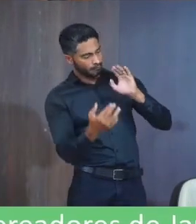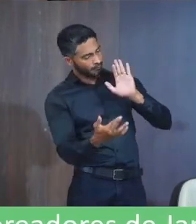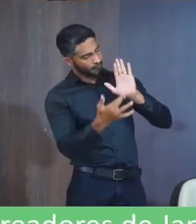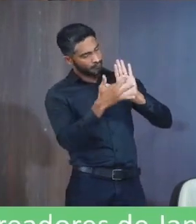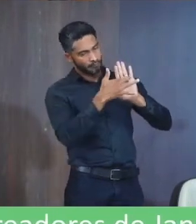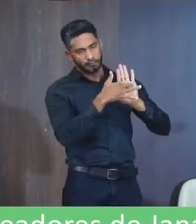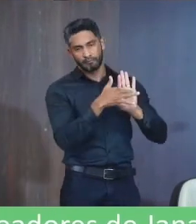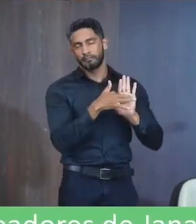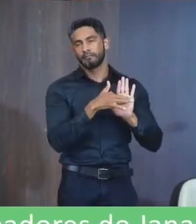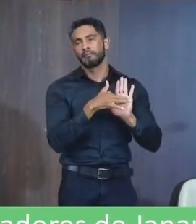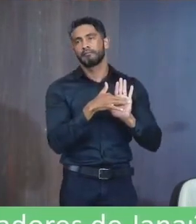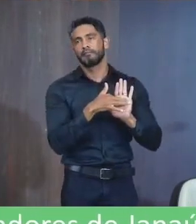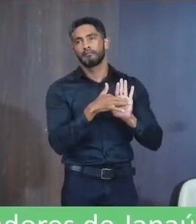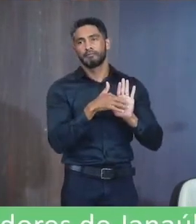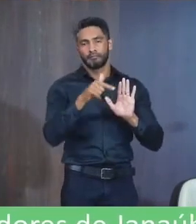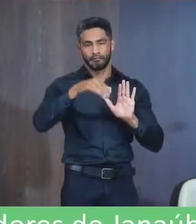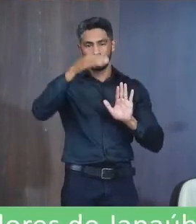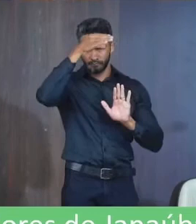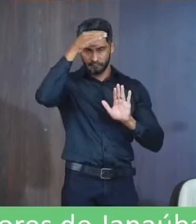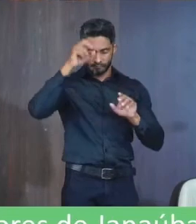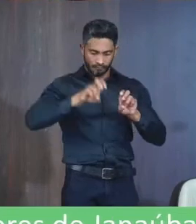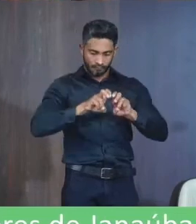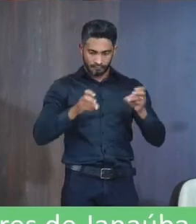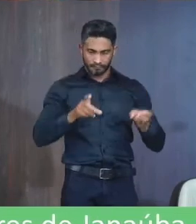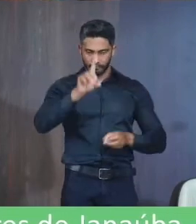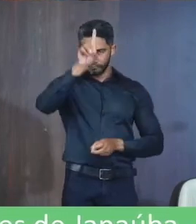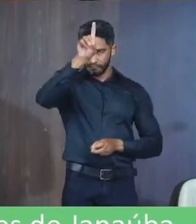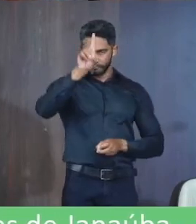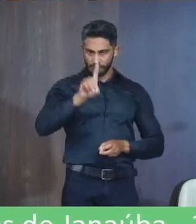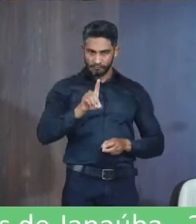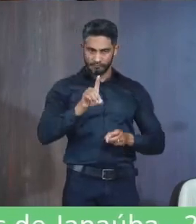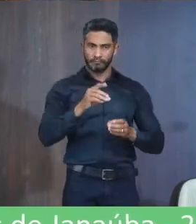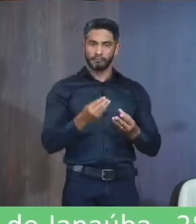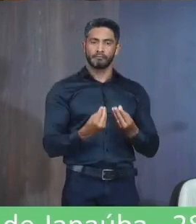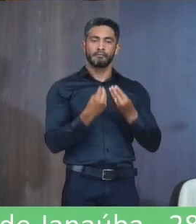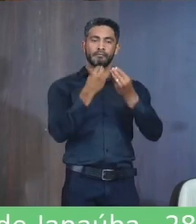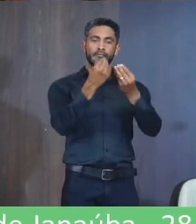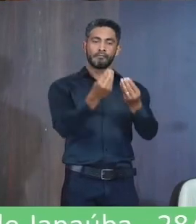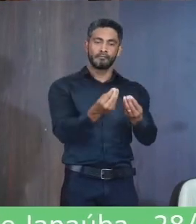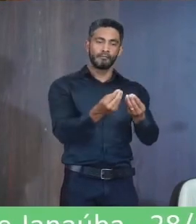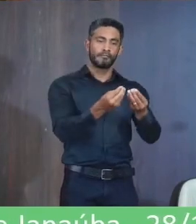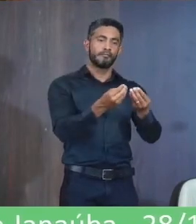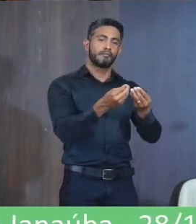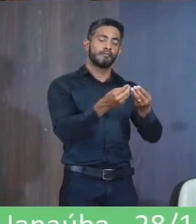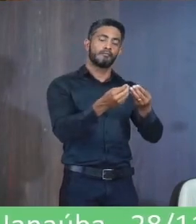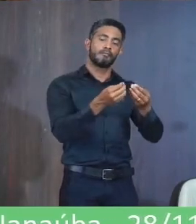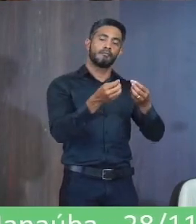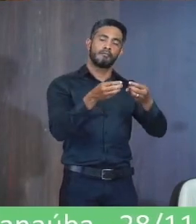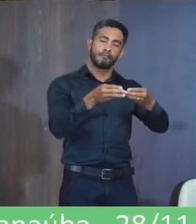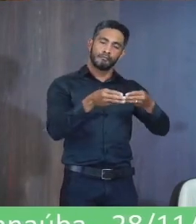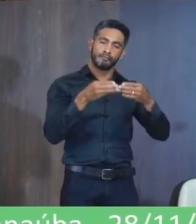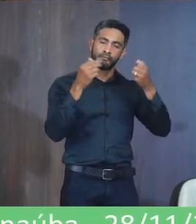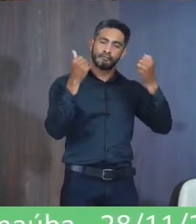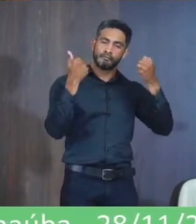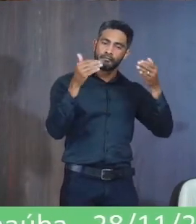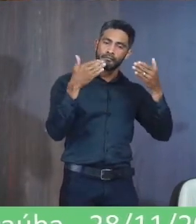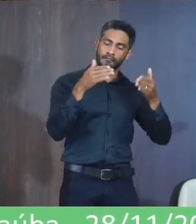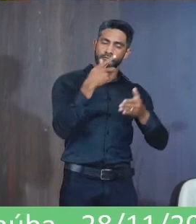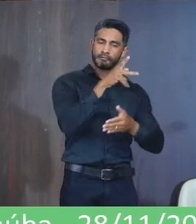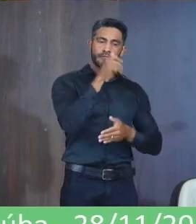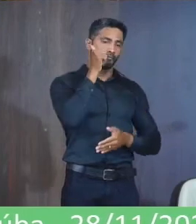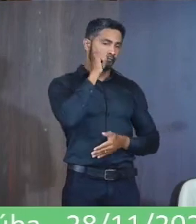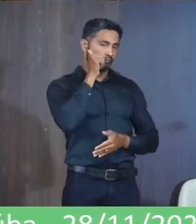Desta casa E na mesa Diretora Que seja Expedida Moção de aplauso A ilustríssima Senhora Elane Pereira Lopes Técnica De